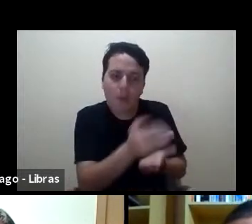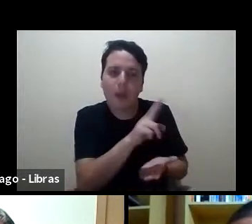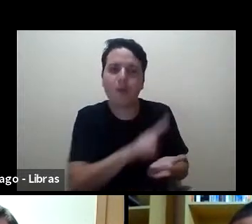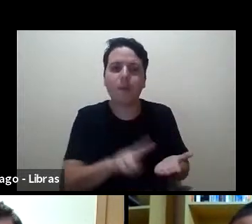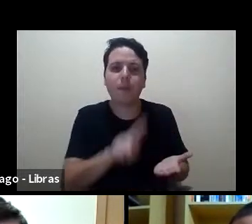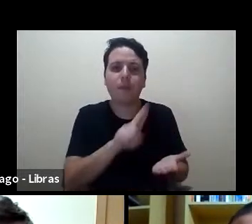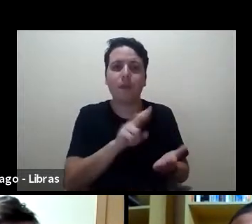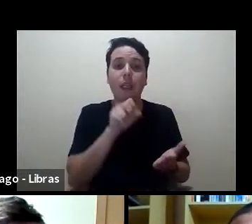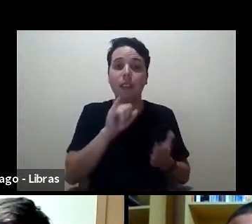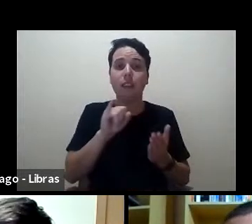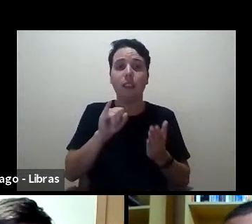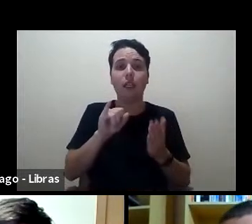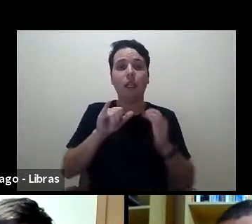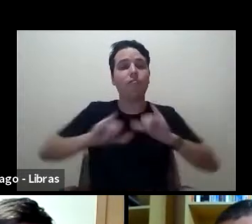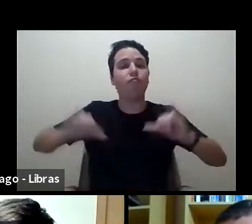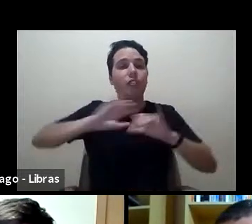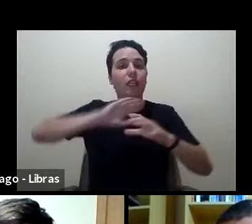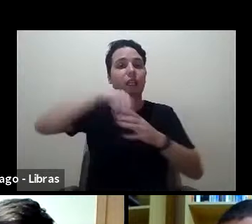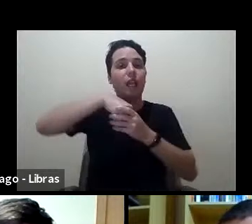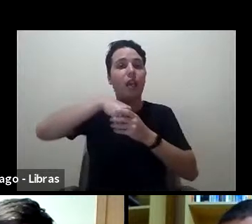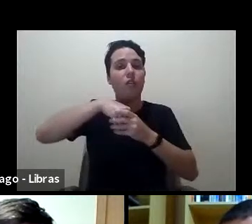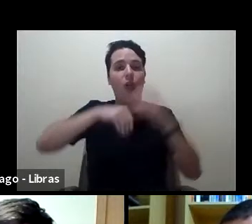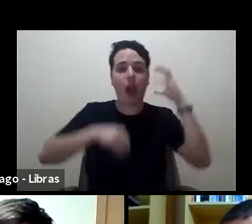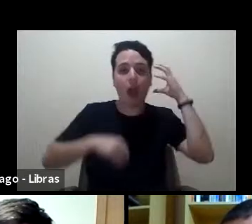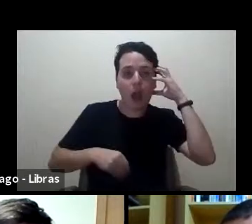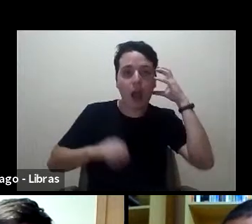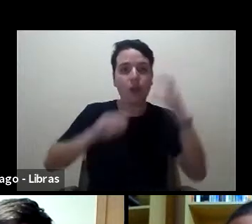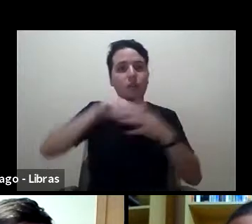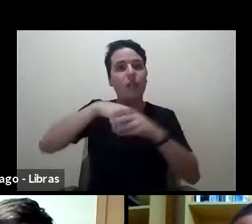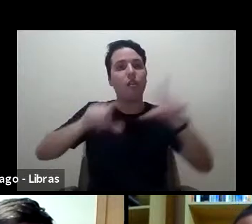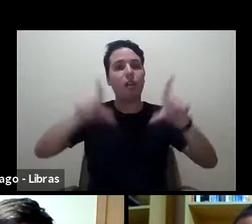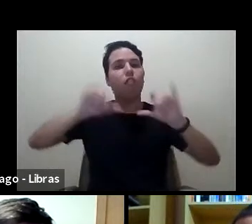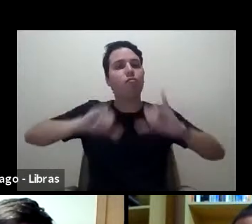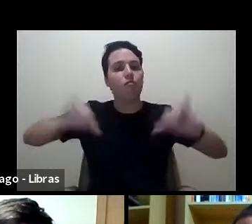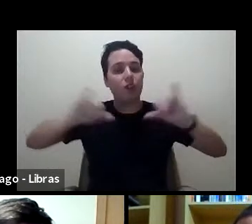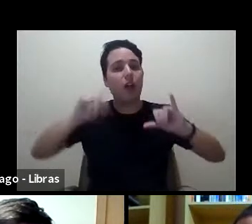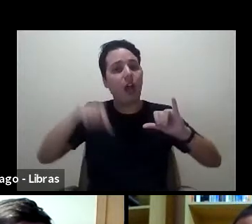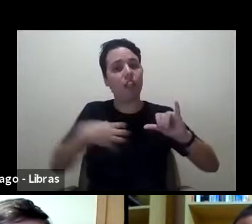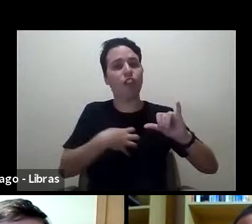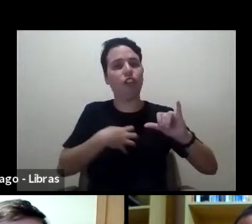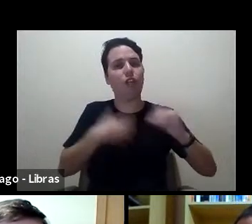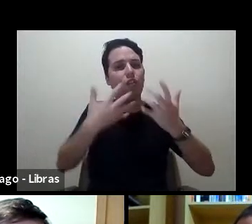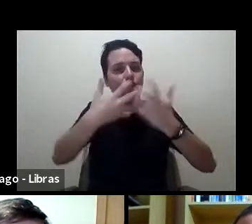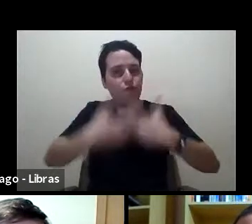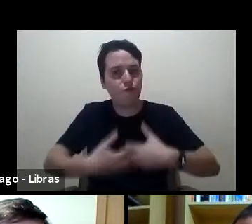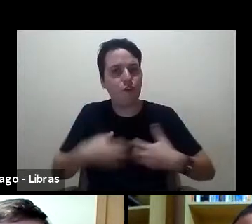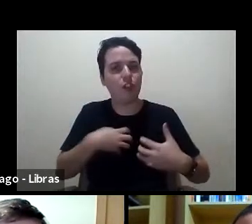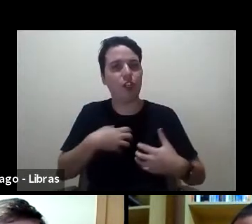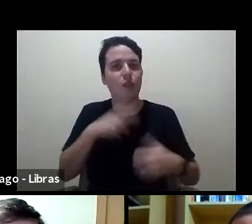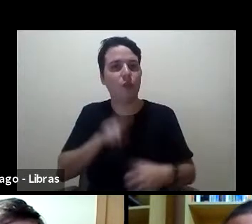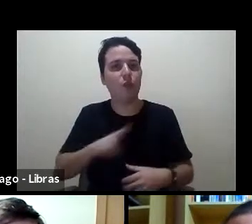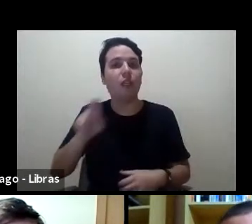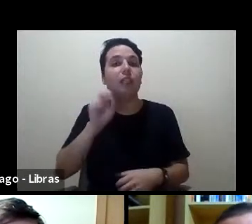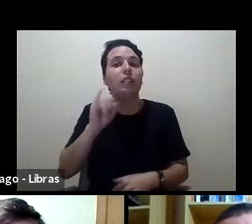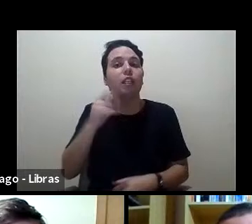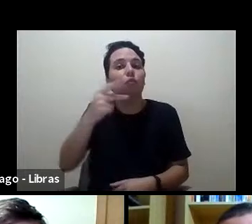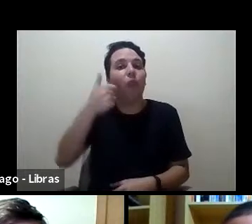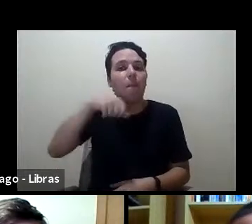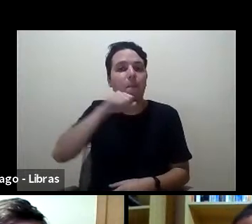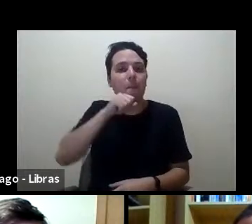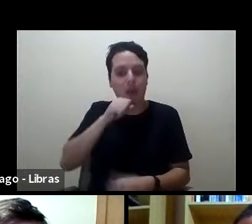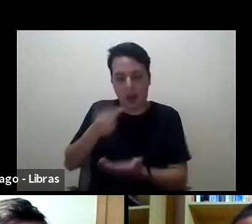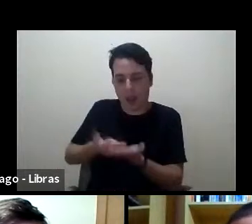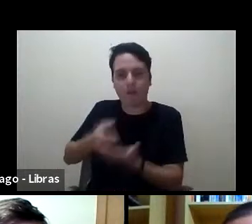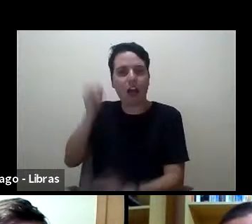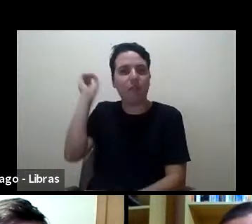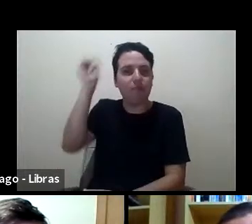televisão, é outra forma de engajamento. Se a tua mãe tira o livro na tua cabeça, é outra forma de engajamento. Mas,